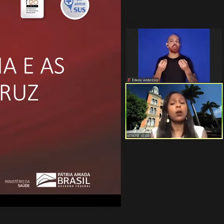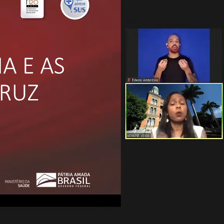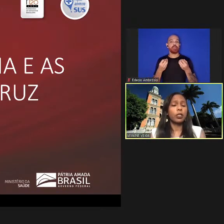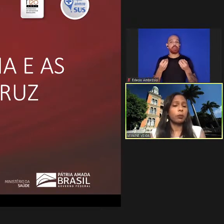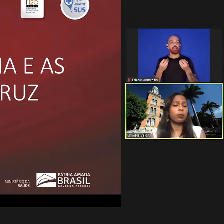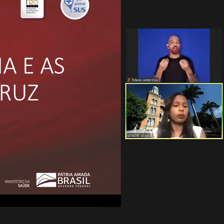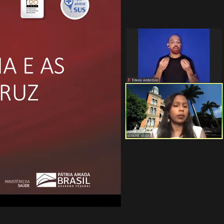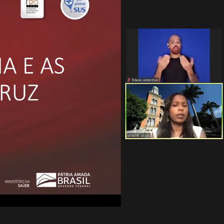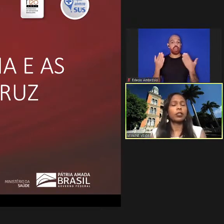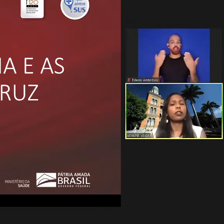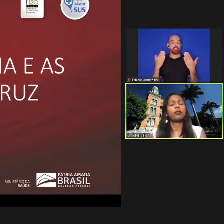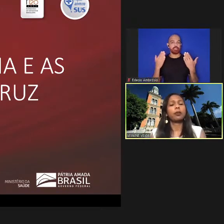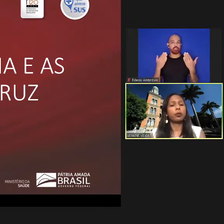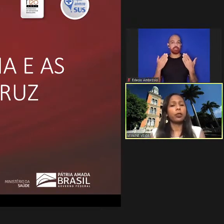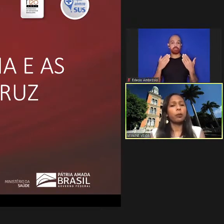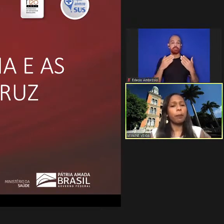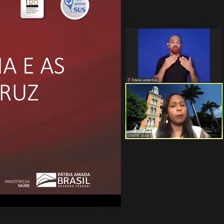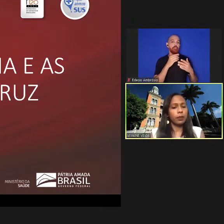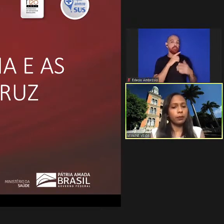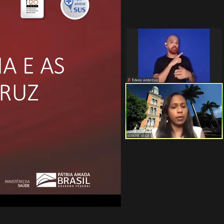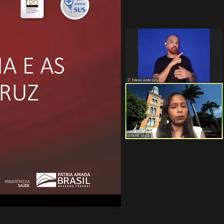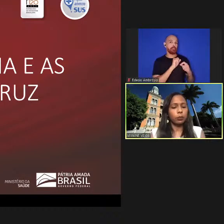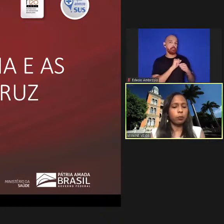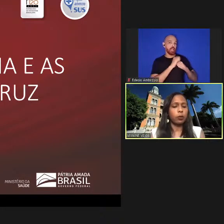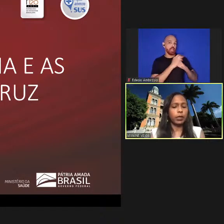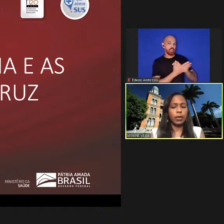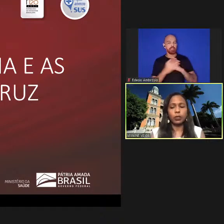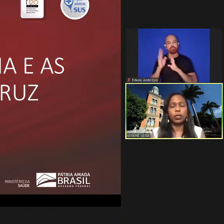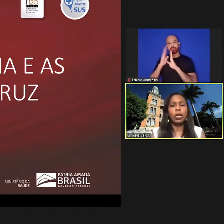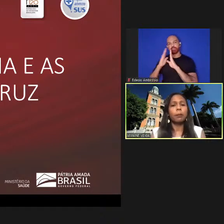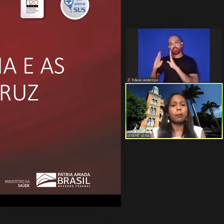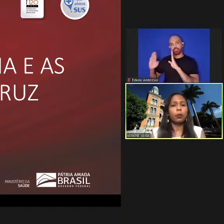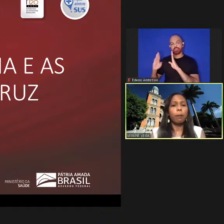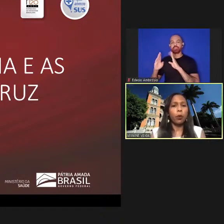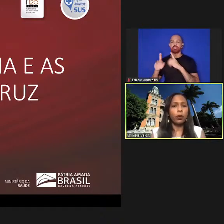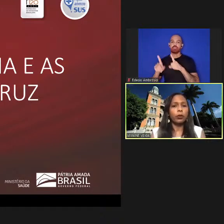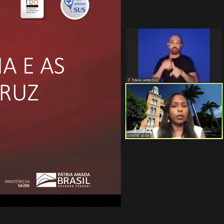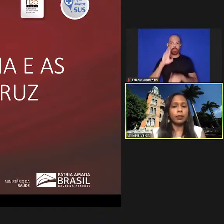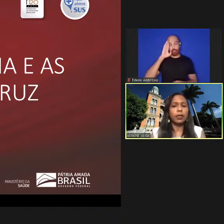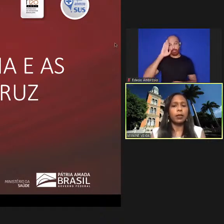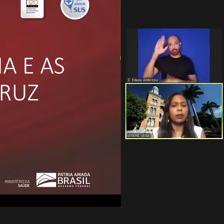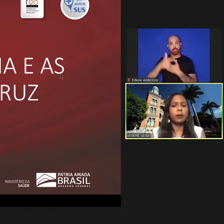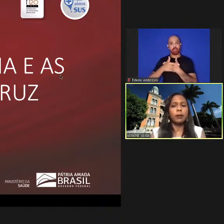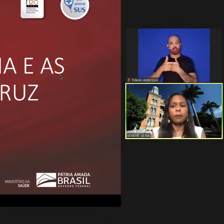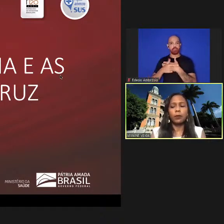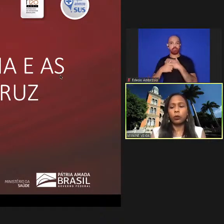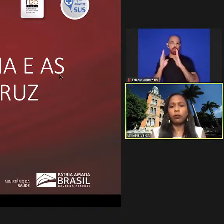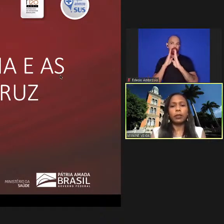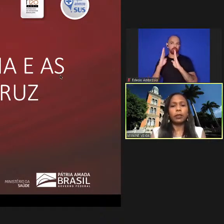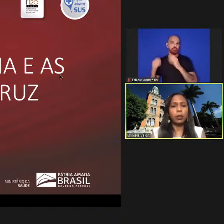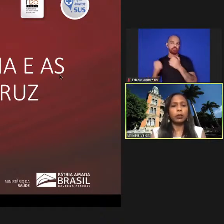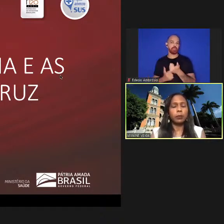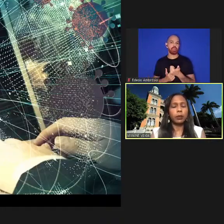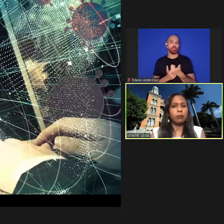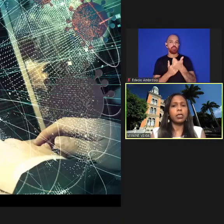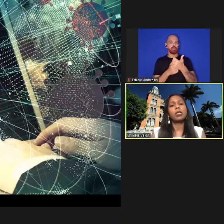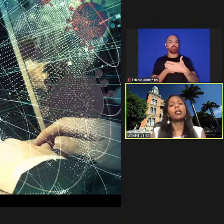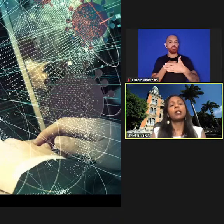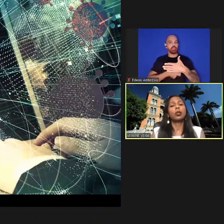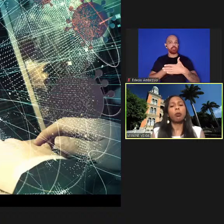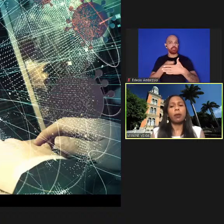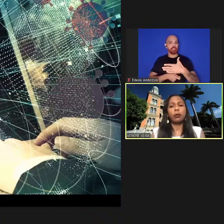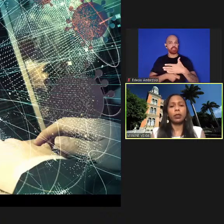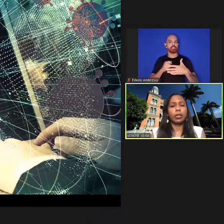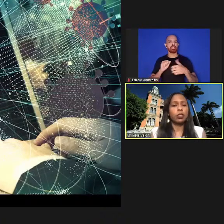com as bibliotecas da Fiocruz e o papel central das bibliotecas para o apoio do enfrentamento da pandemia